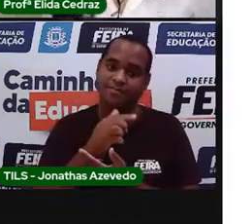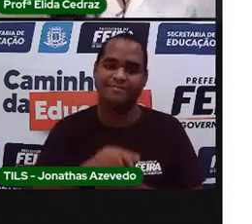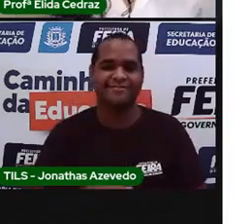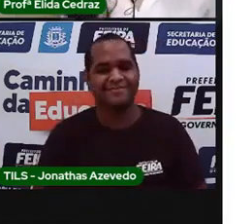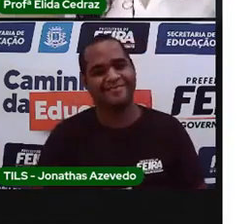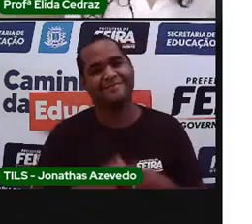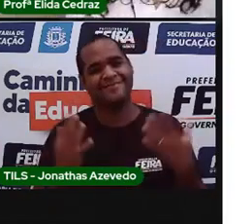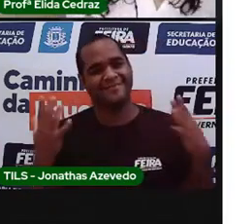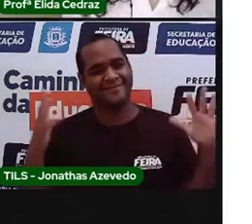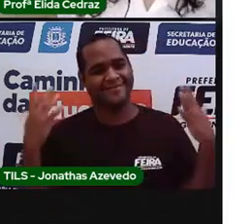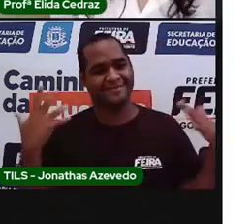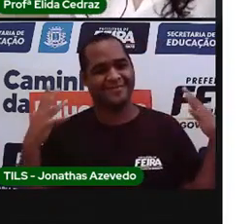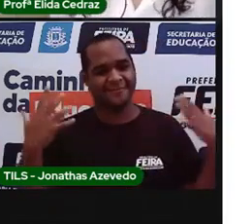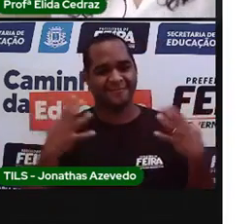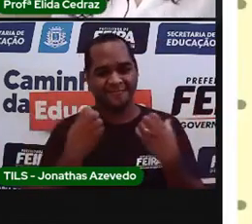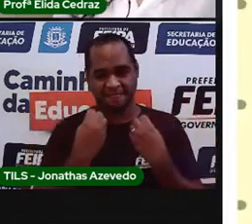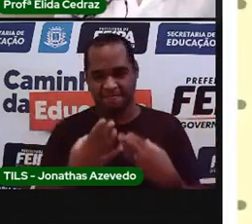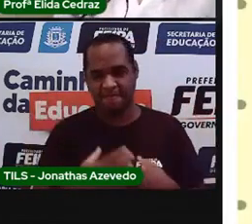Muito bem.